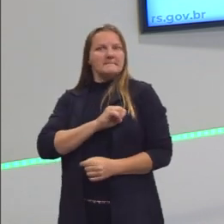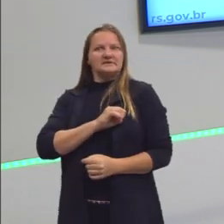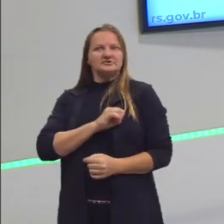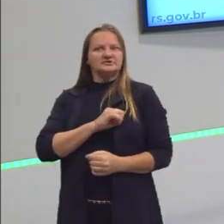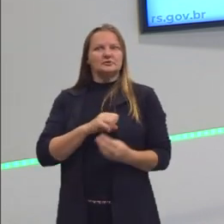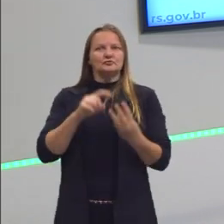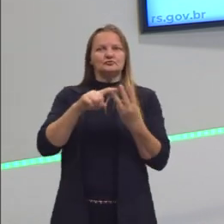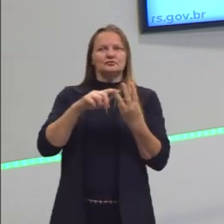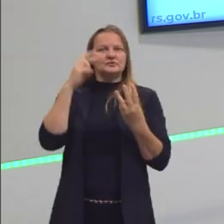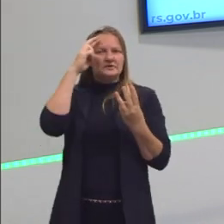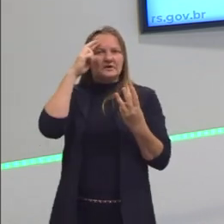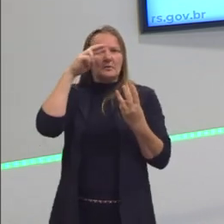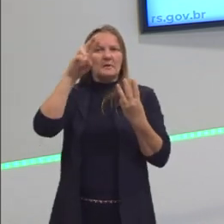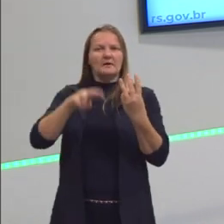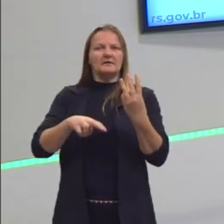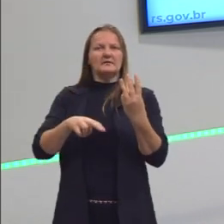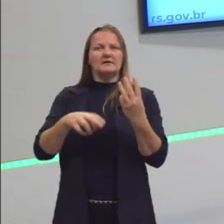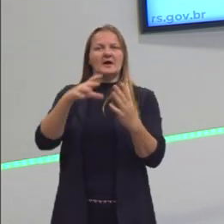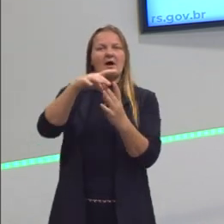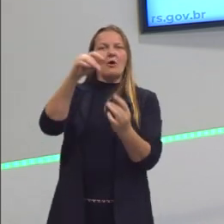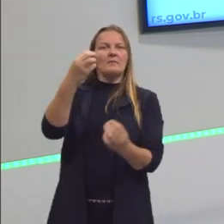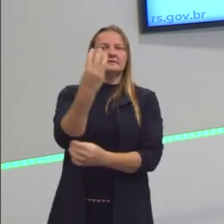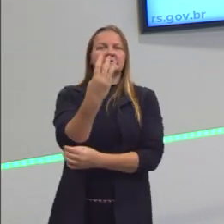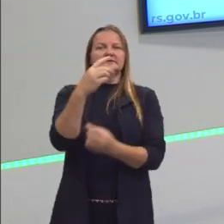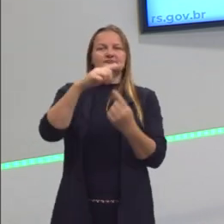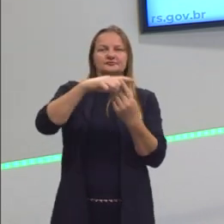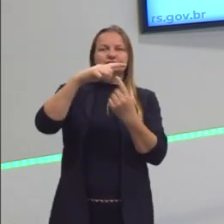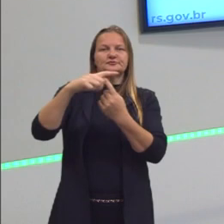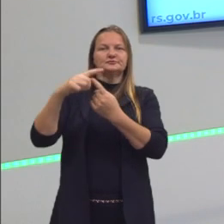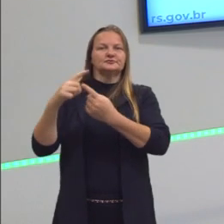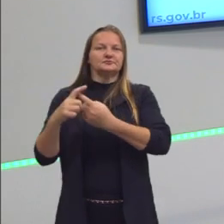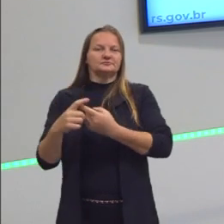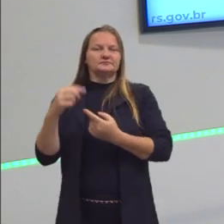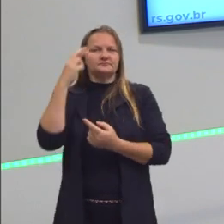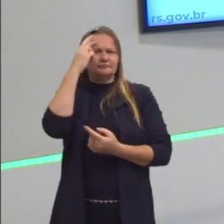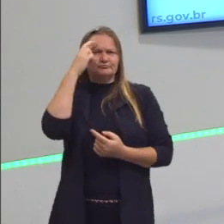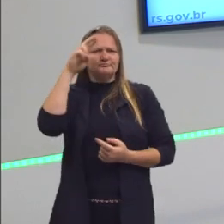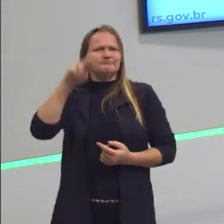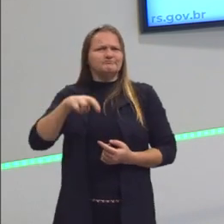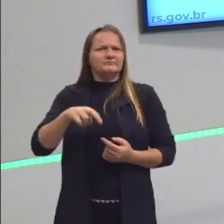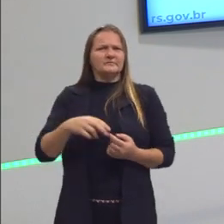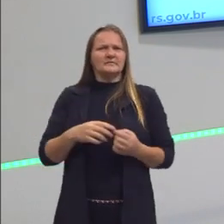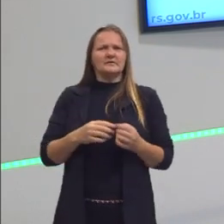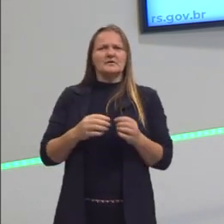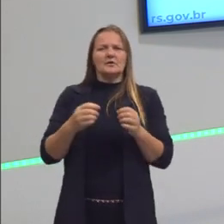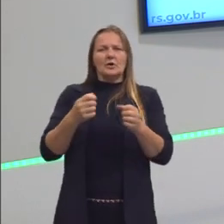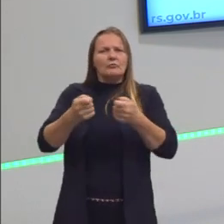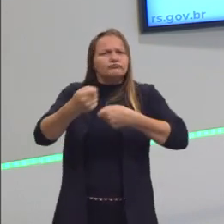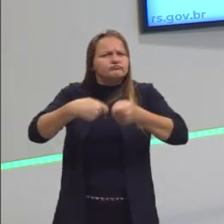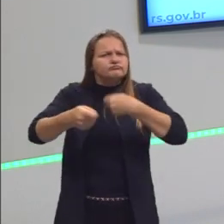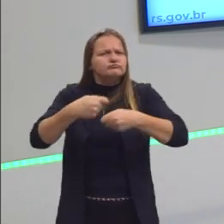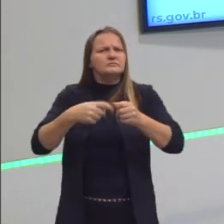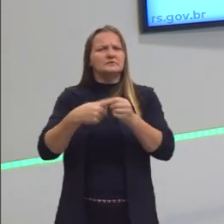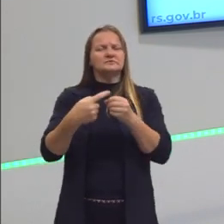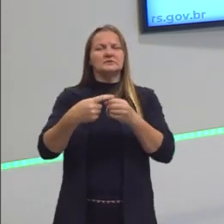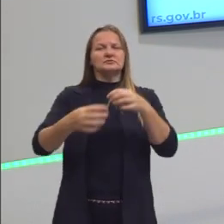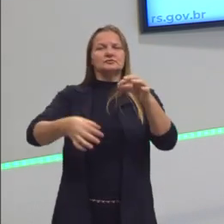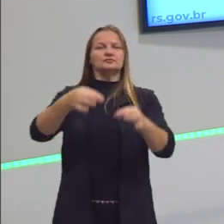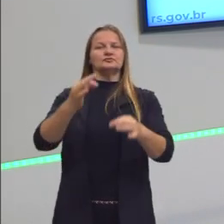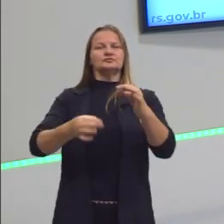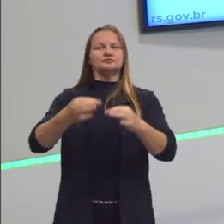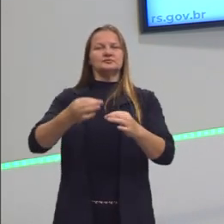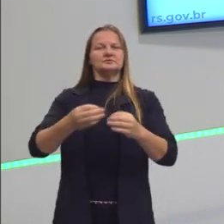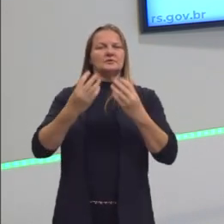e a alma racional. Então, seria essa alma racional que iria administrar essa cidade, e a justiça como